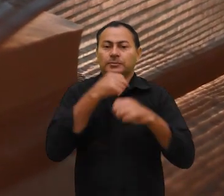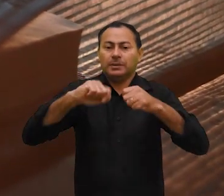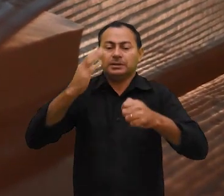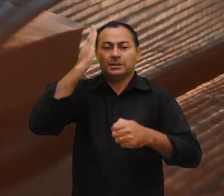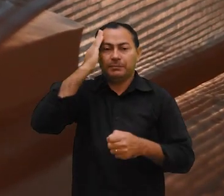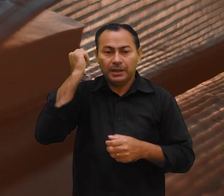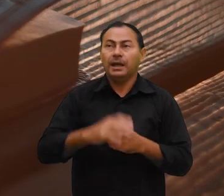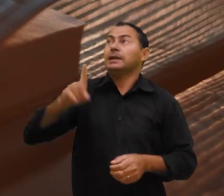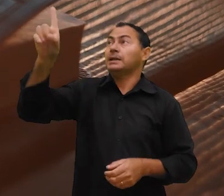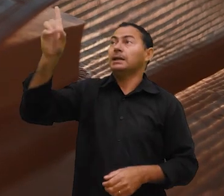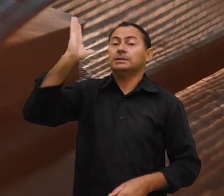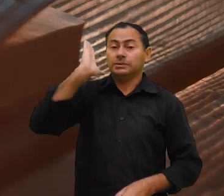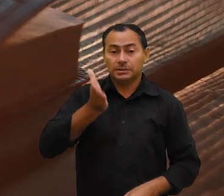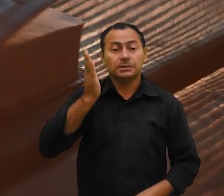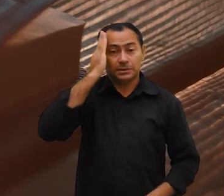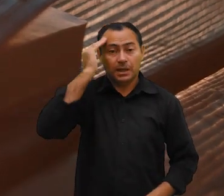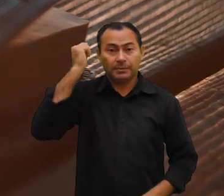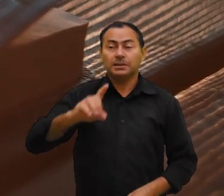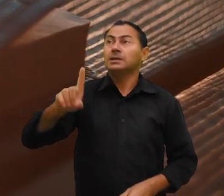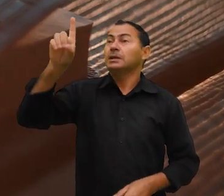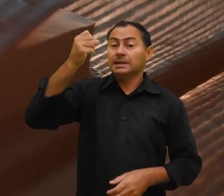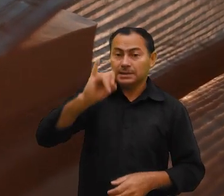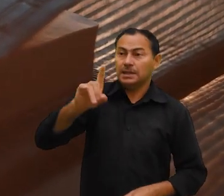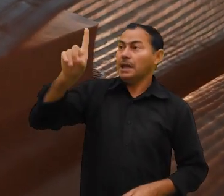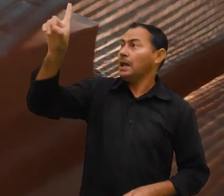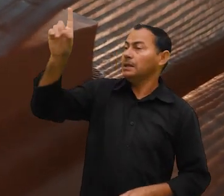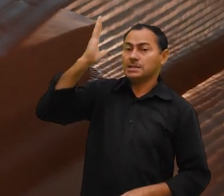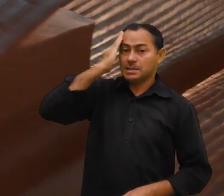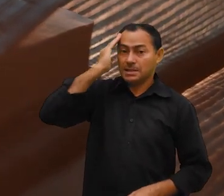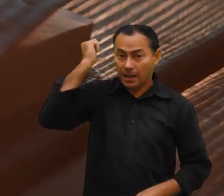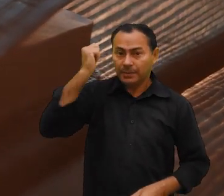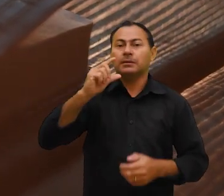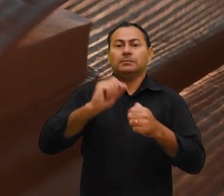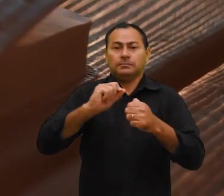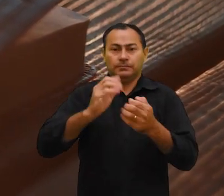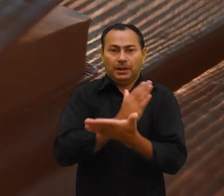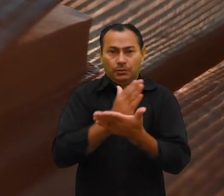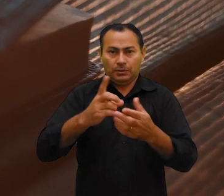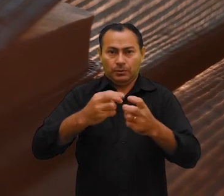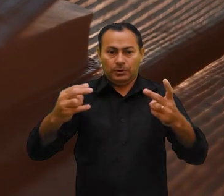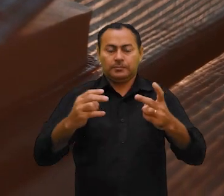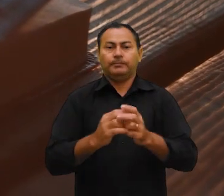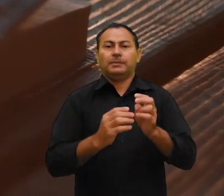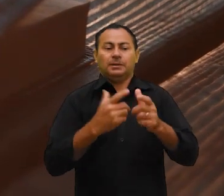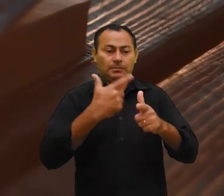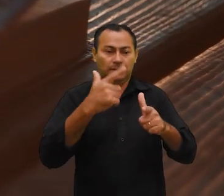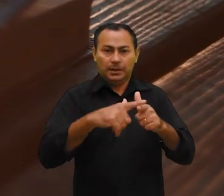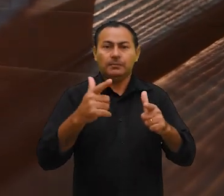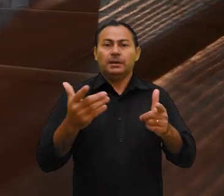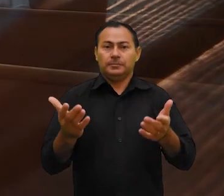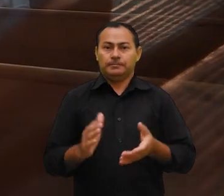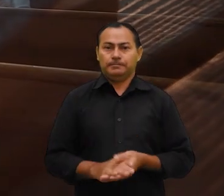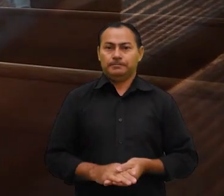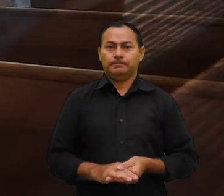é que Ele sabe. Porque se Ele sabe, Ele vai fazer alguma coisa a respeito desse problema.